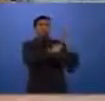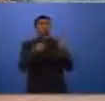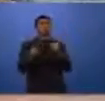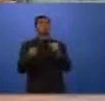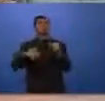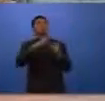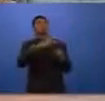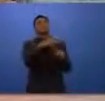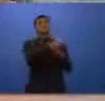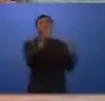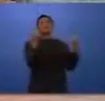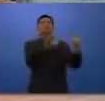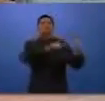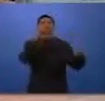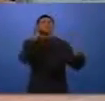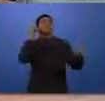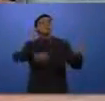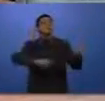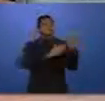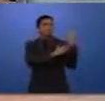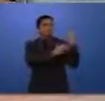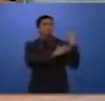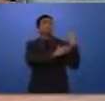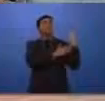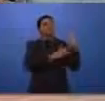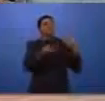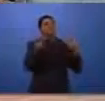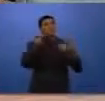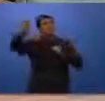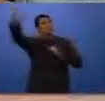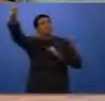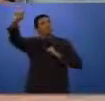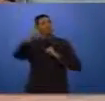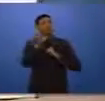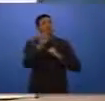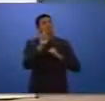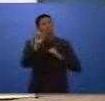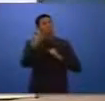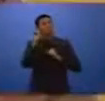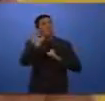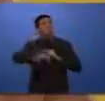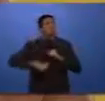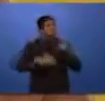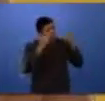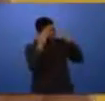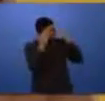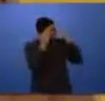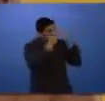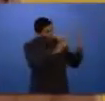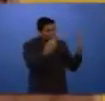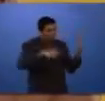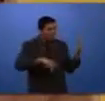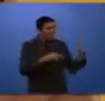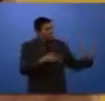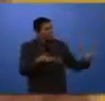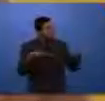mãos, no que é com relação ao combate às drogas e à violência, e ele pode efetuar a sua denúncia como um verdadeiro super-herói. Tenente Fragoso, obrigado pela sua